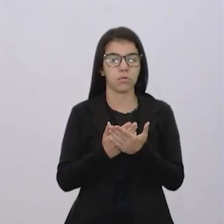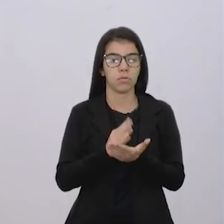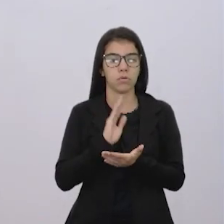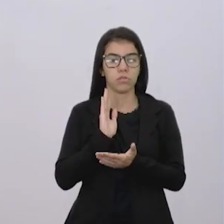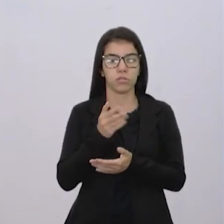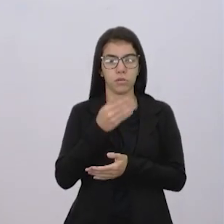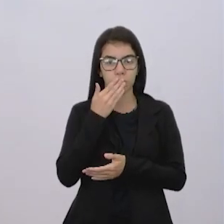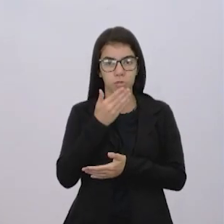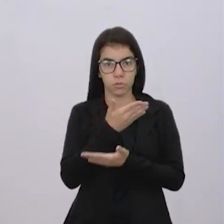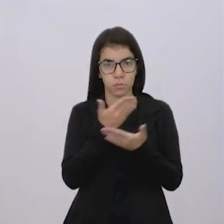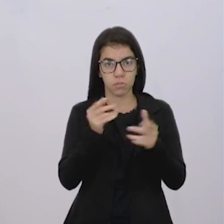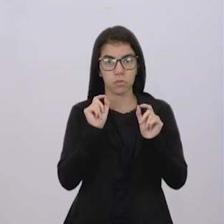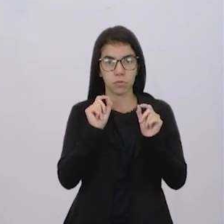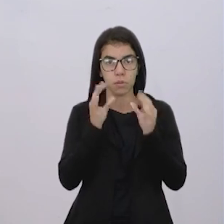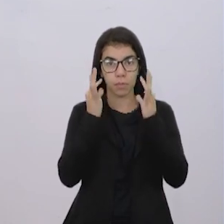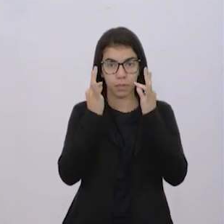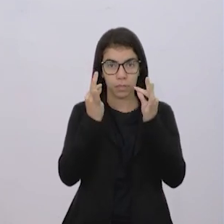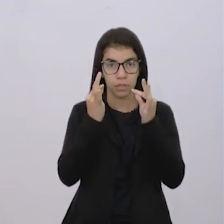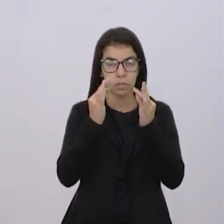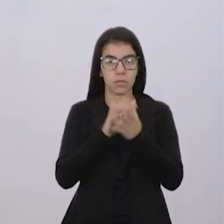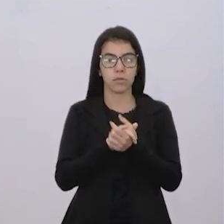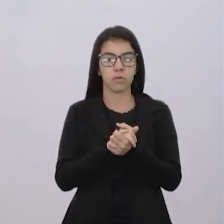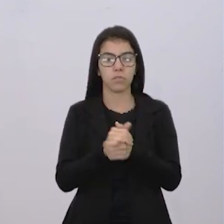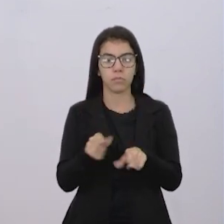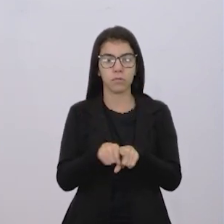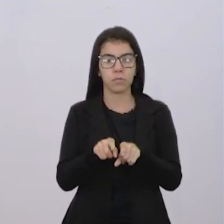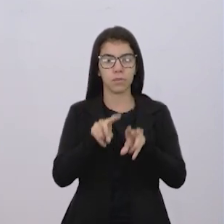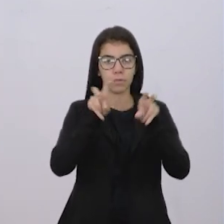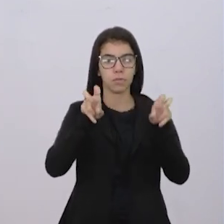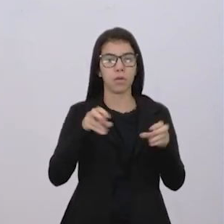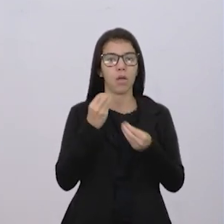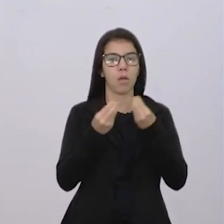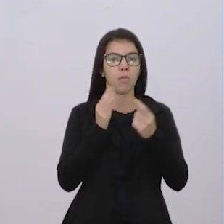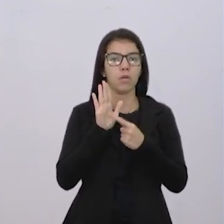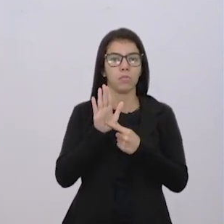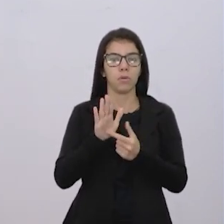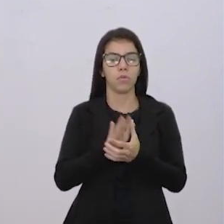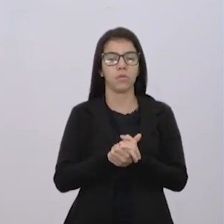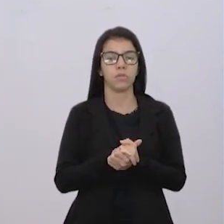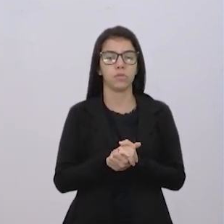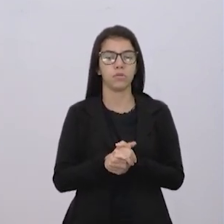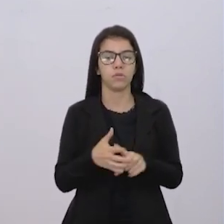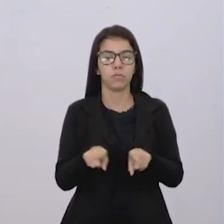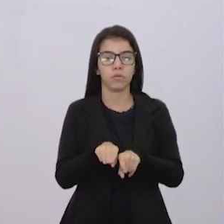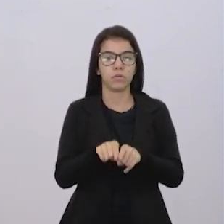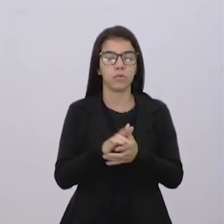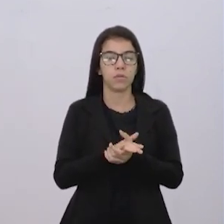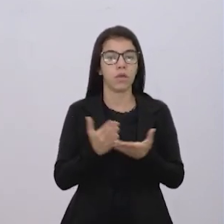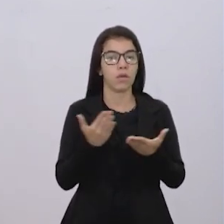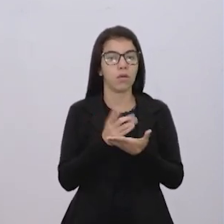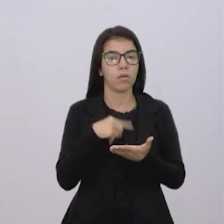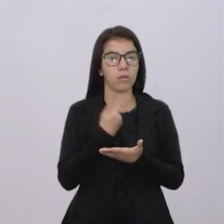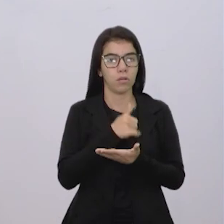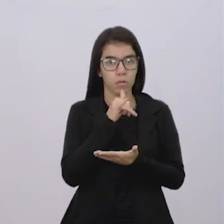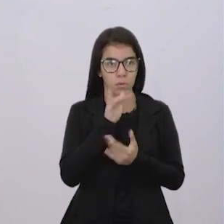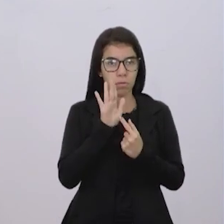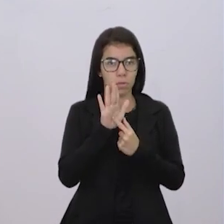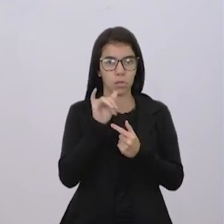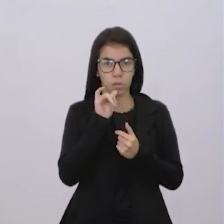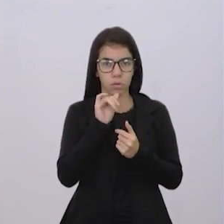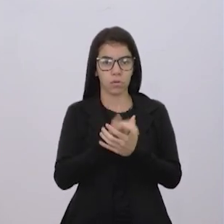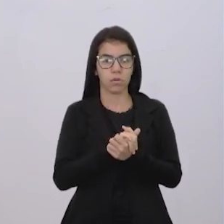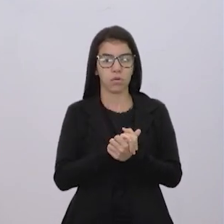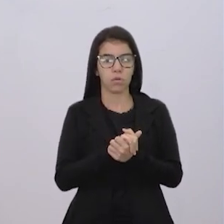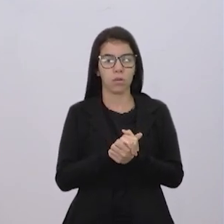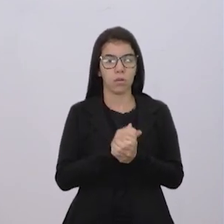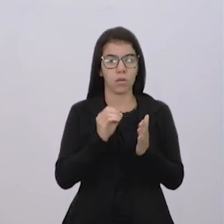pedido para que vocês observassem os temas, como que eles aparecem, né? E aí, agora a gente vai direcionar um pouquinho aqui